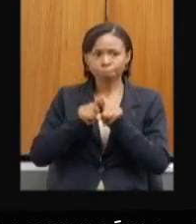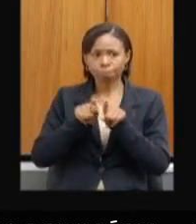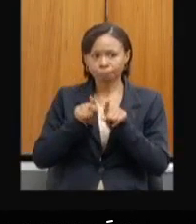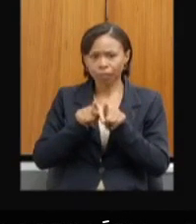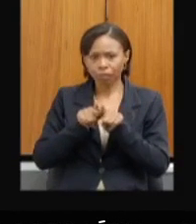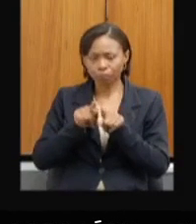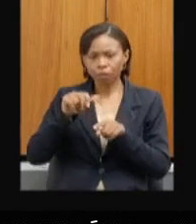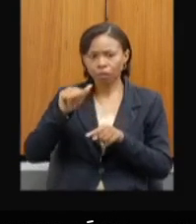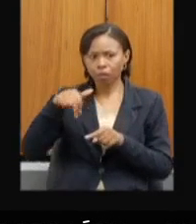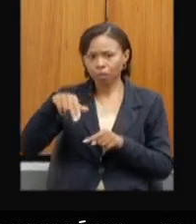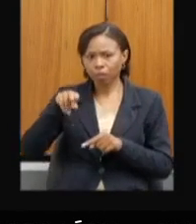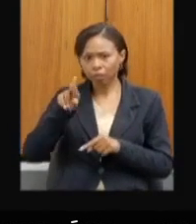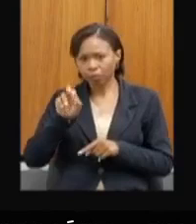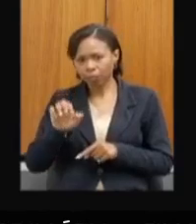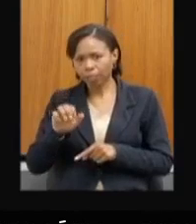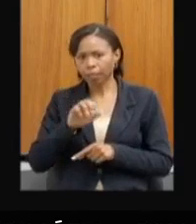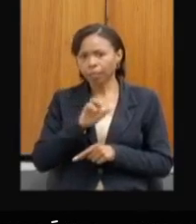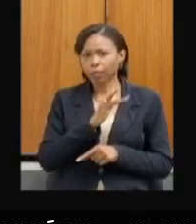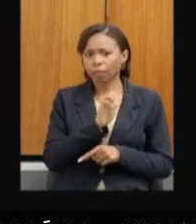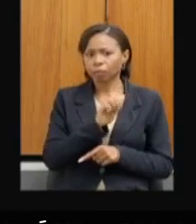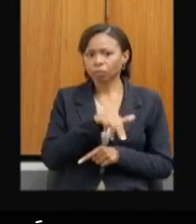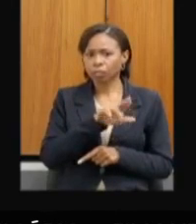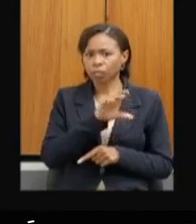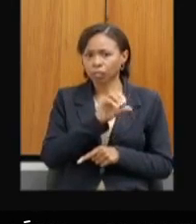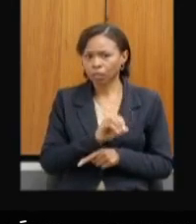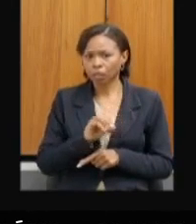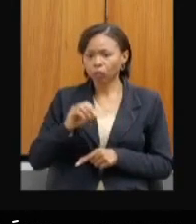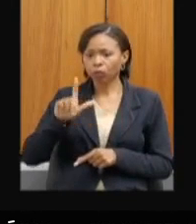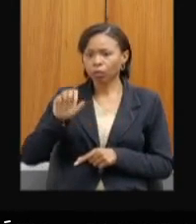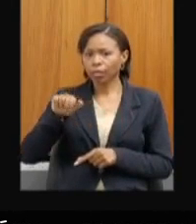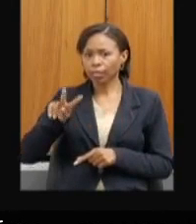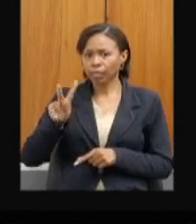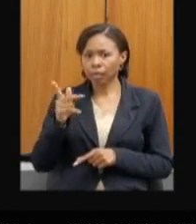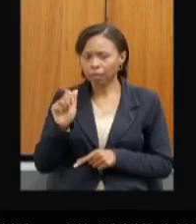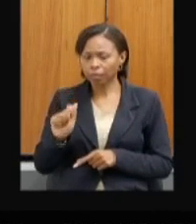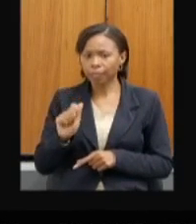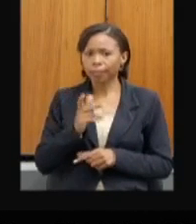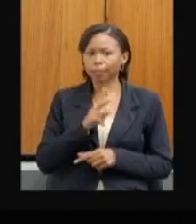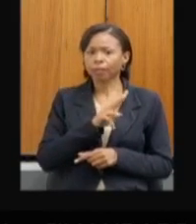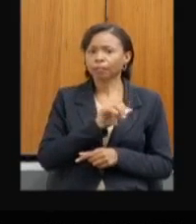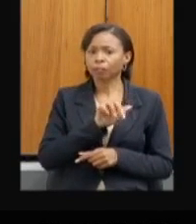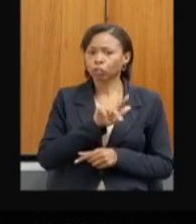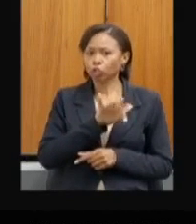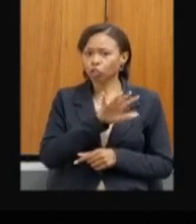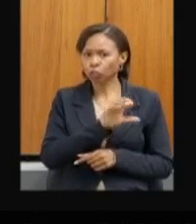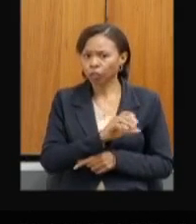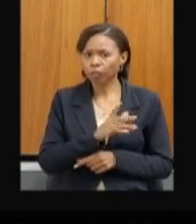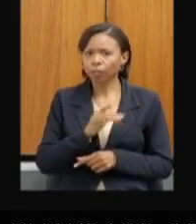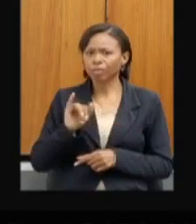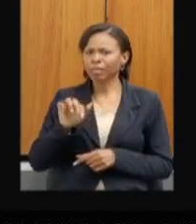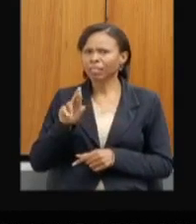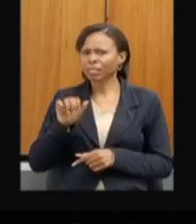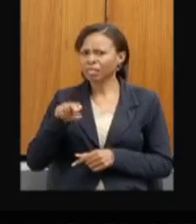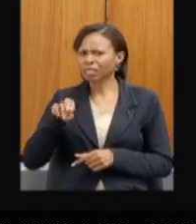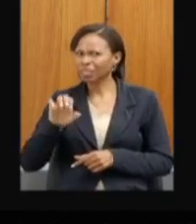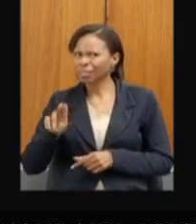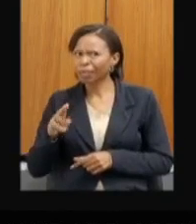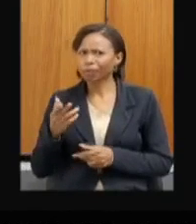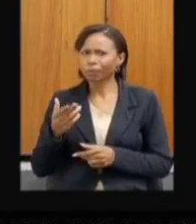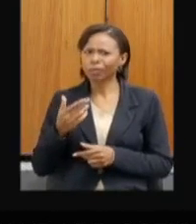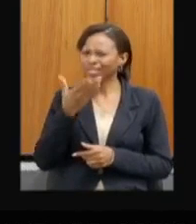Quintão, o Fernando Pacheco, Leninha, o professor Irineu, Virgílio Guimarães, e peço desculpas se tiver esquecido algum.